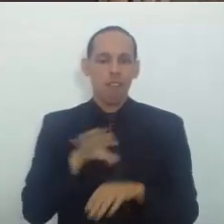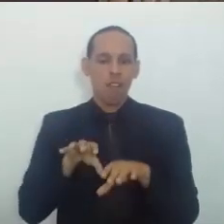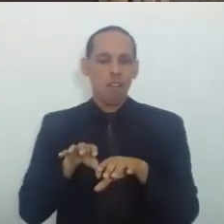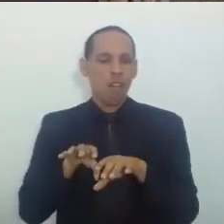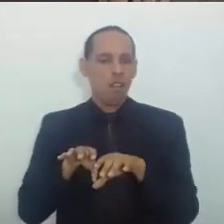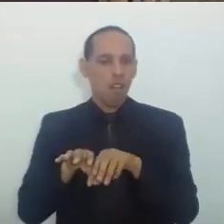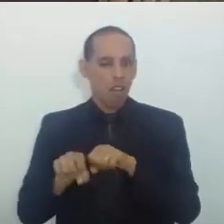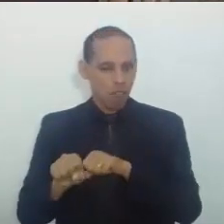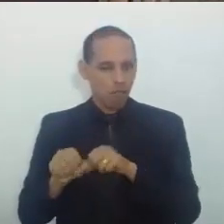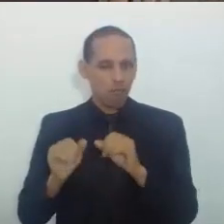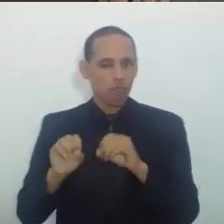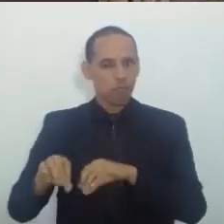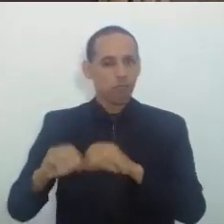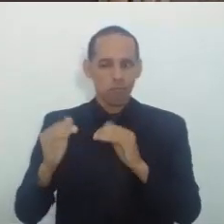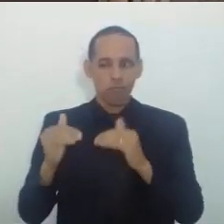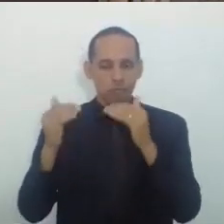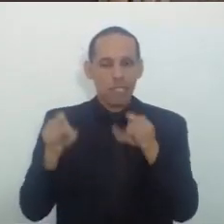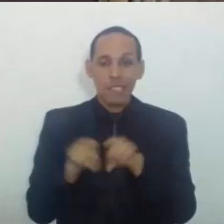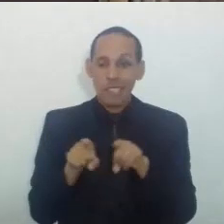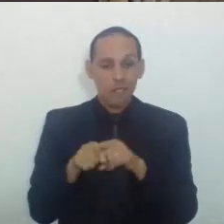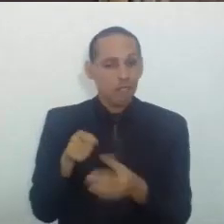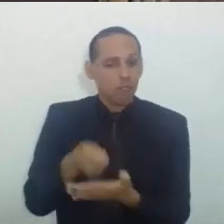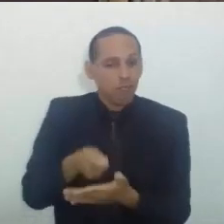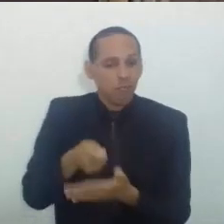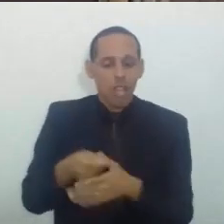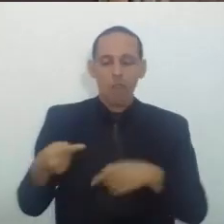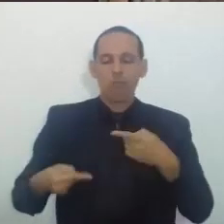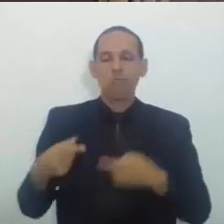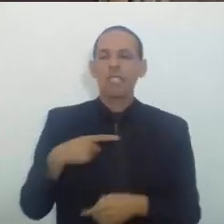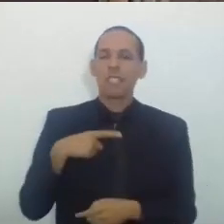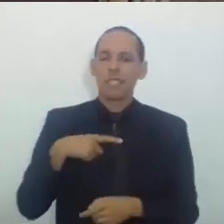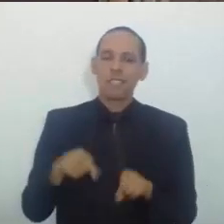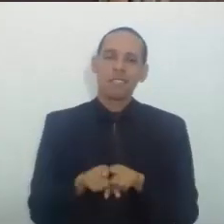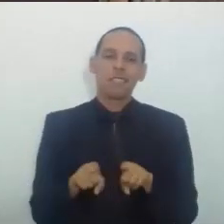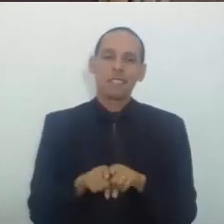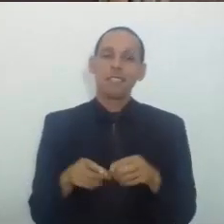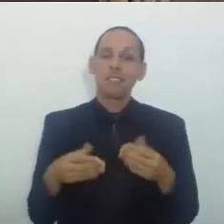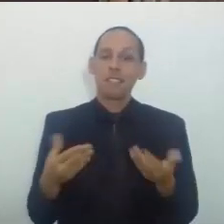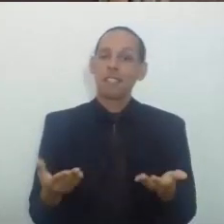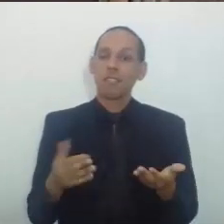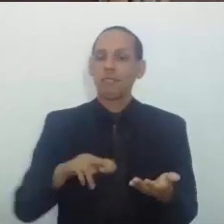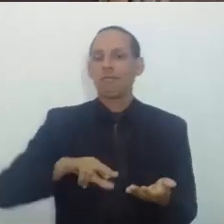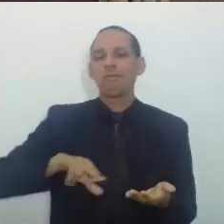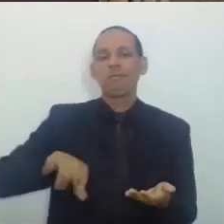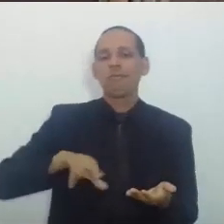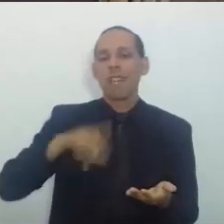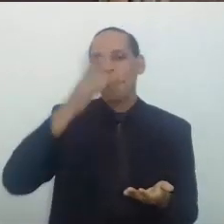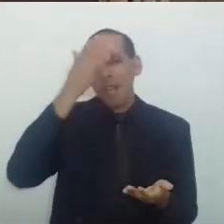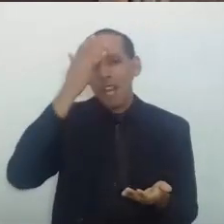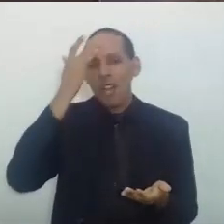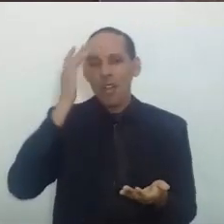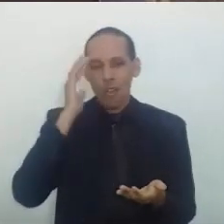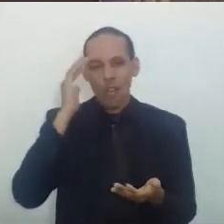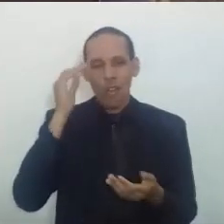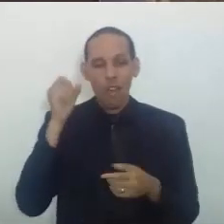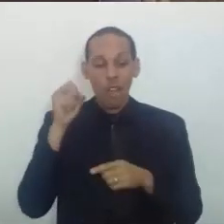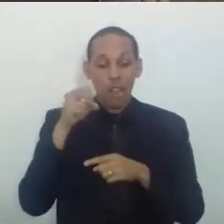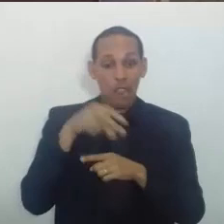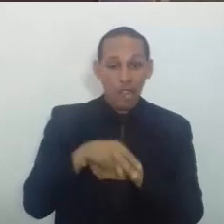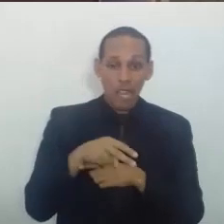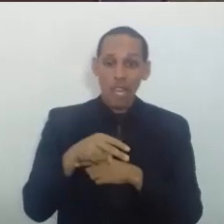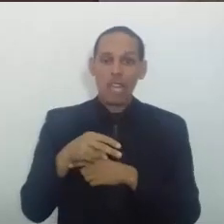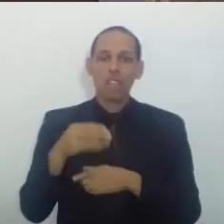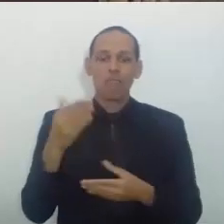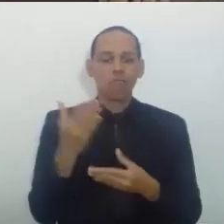E houve Discussão A respeito Disso Então o que dizer As pessoas Que não entraram Na justiça